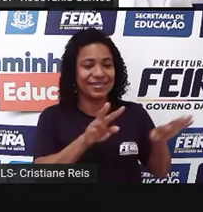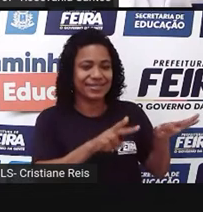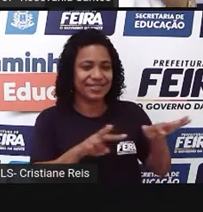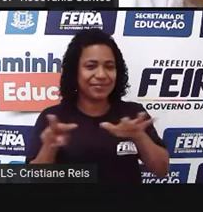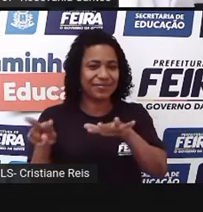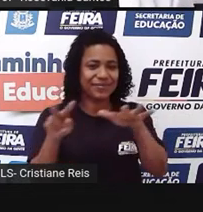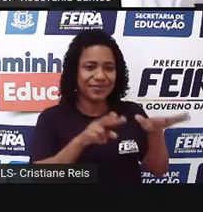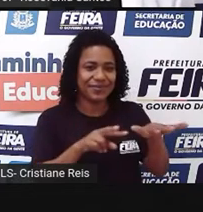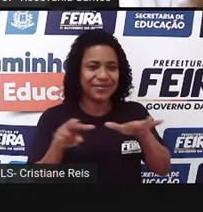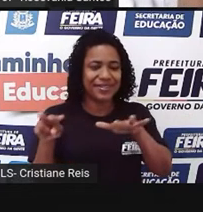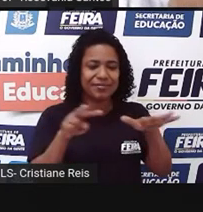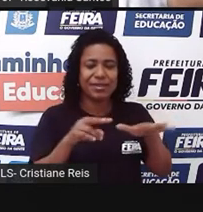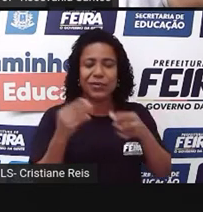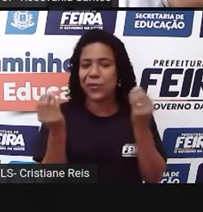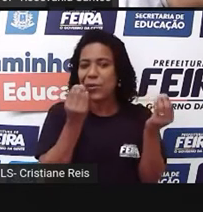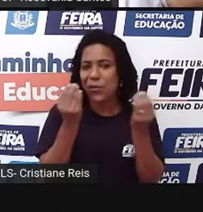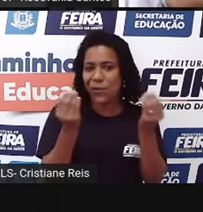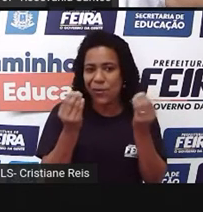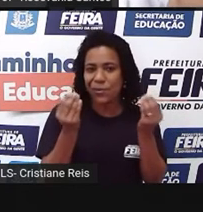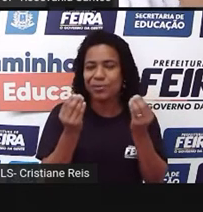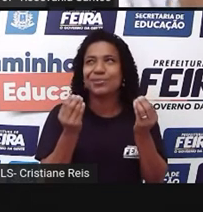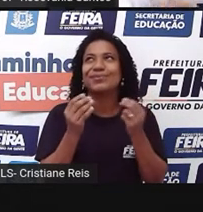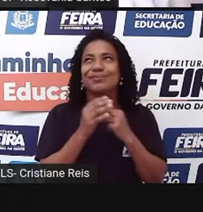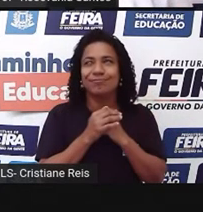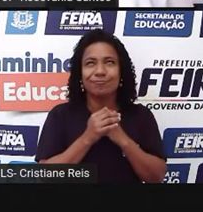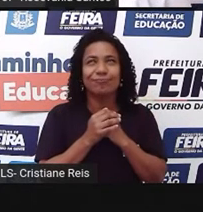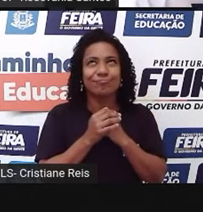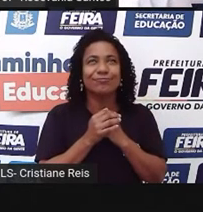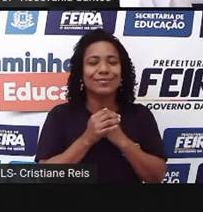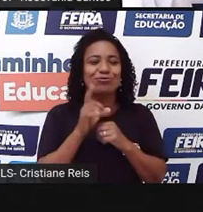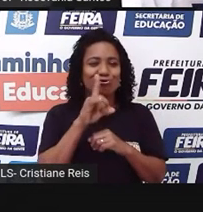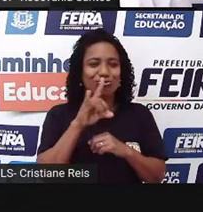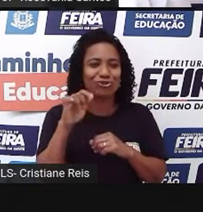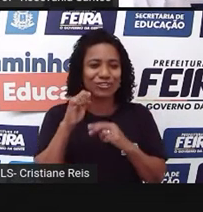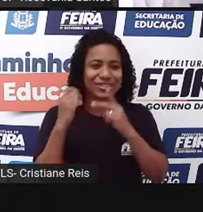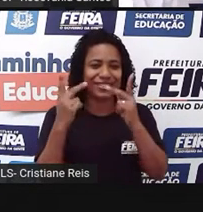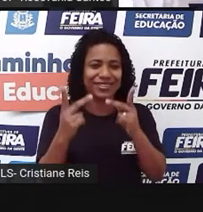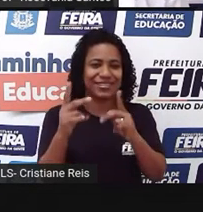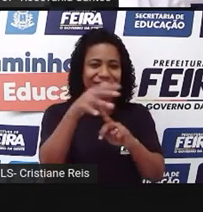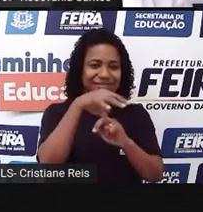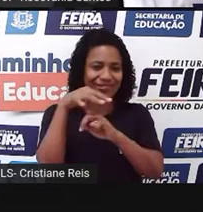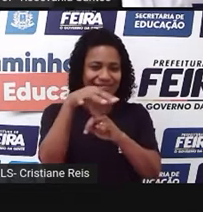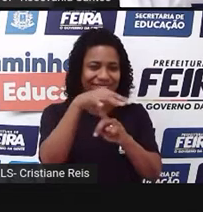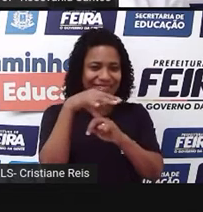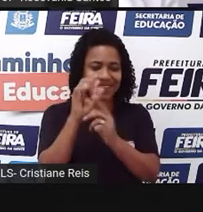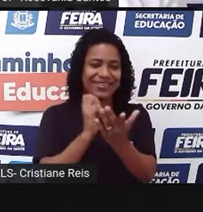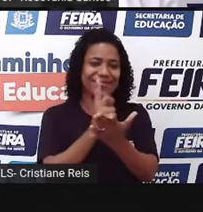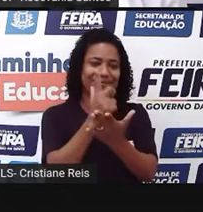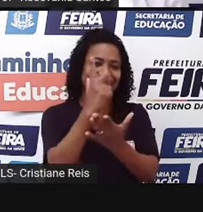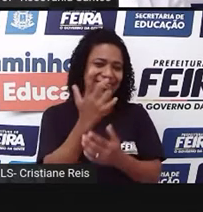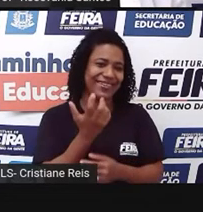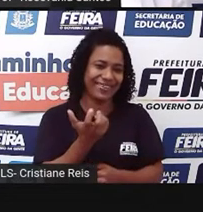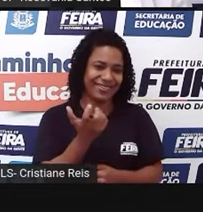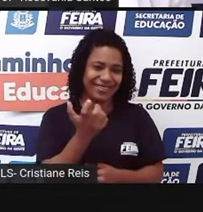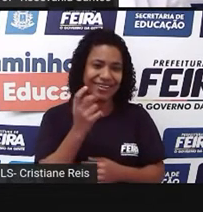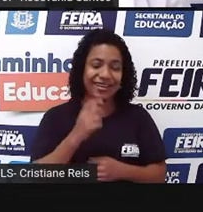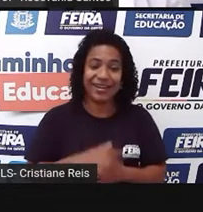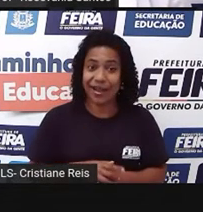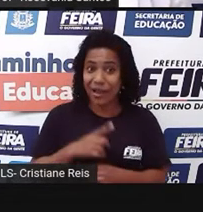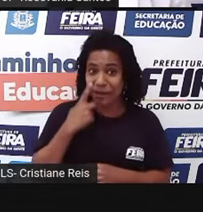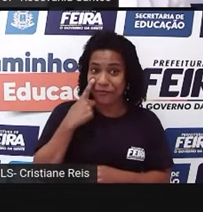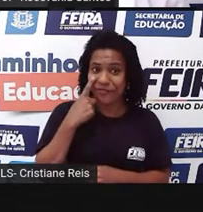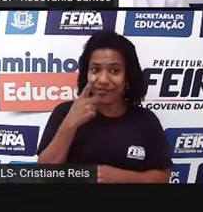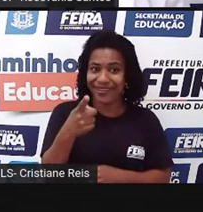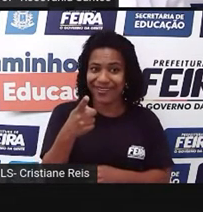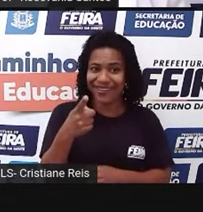pensando, né? O dia de voltar para a feira de novo para chegar e ter esse reencontro. Olha a nossa feira de Santana, né? Com essa